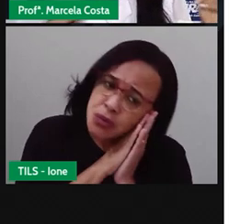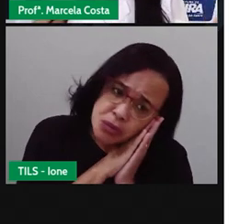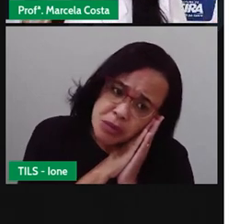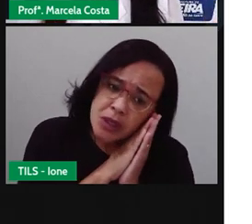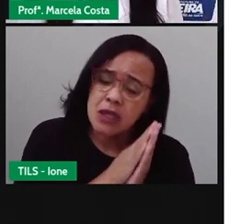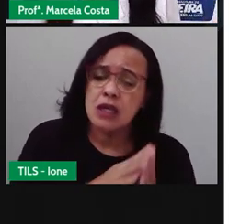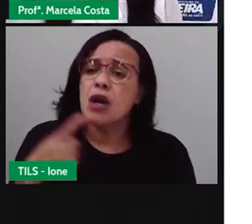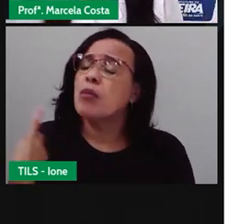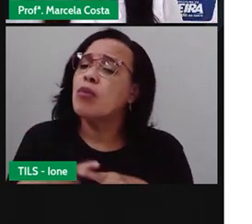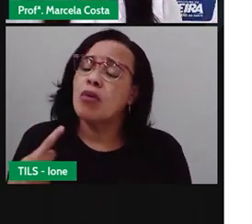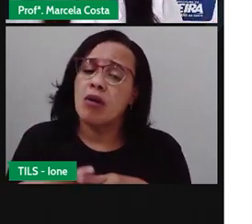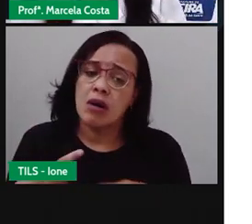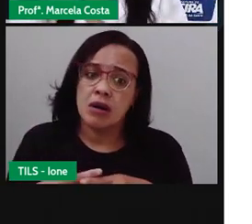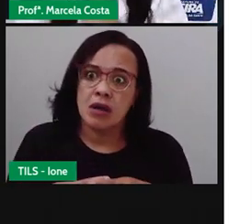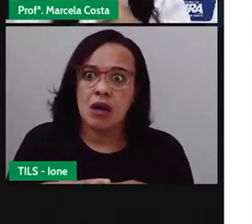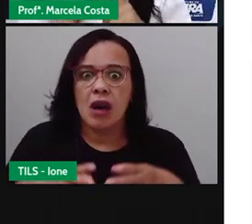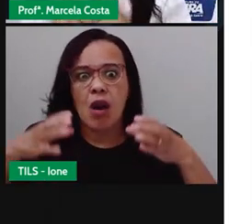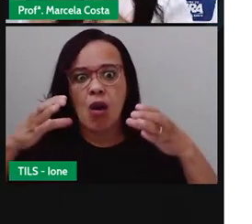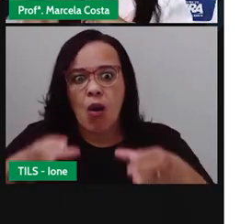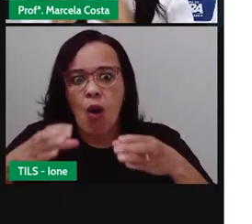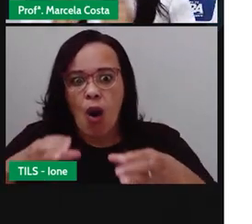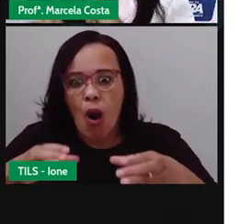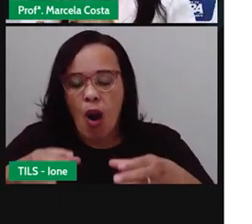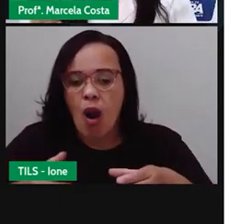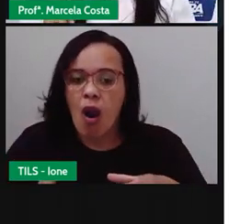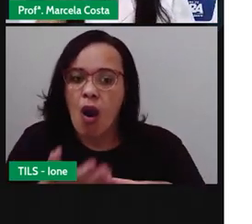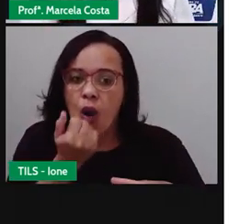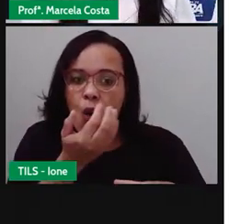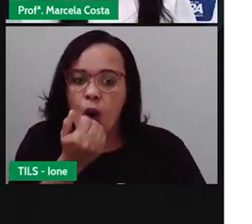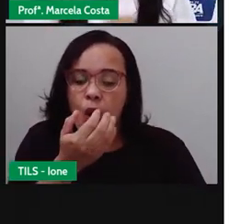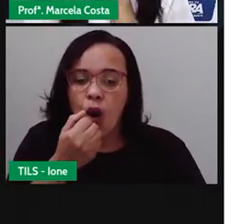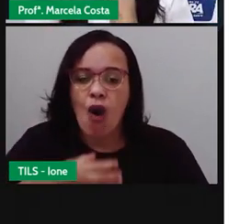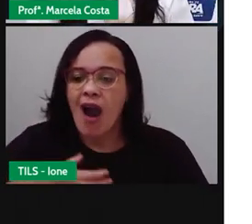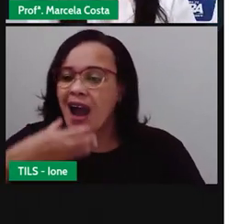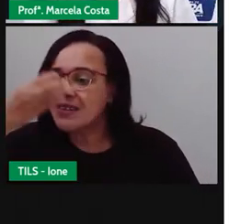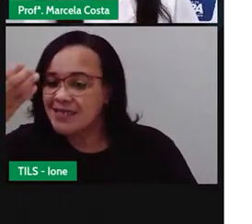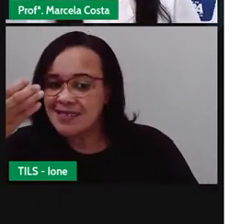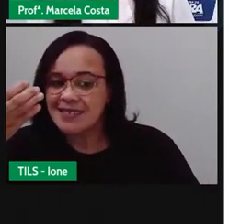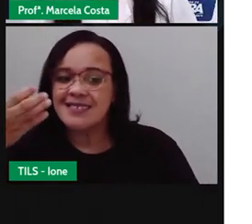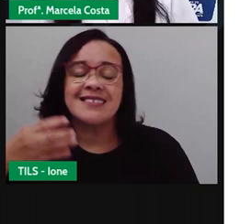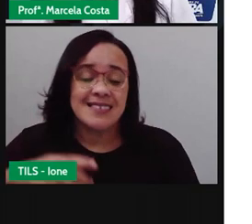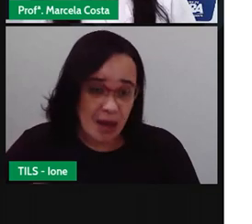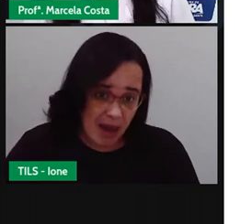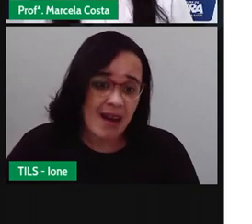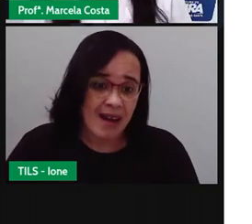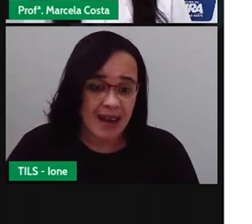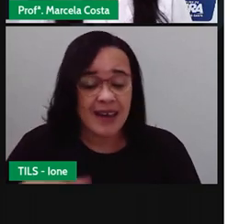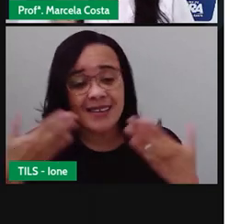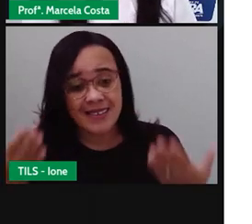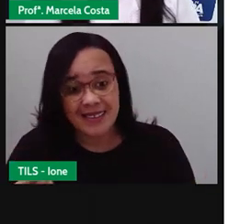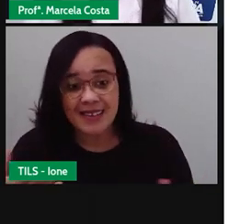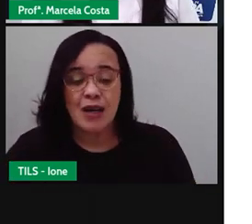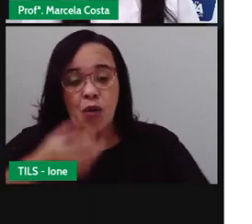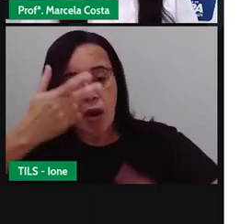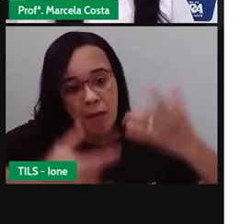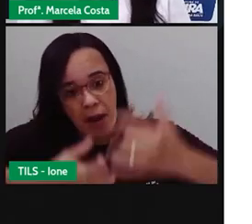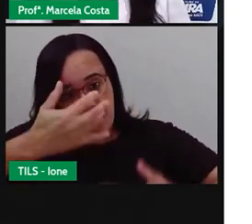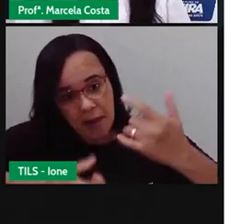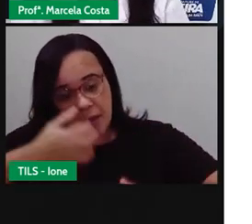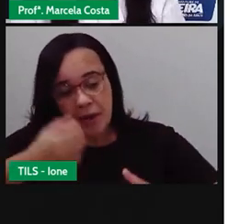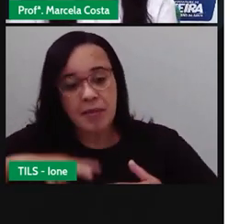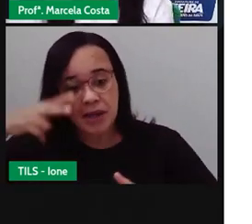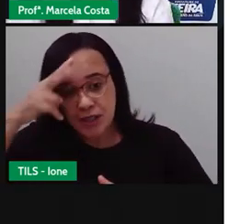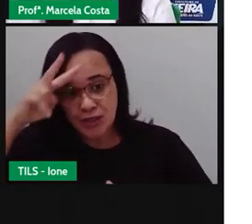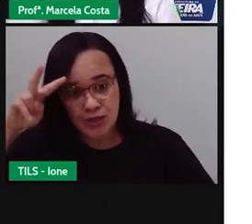pesadelo porque você não é porta de maçã. Então, veja que a narrativa foi bem semelhante nas duas histórias. Agora,